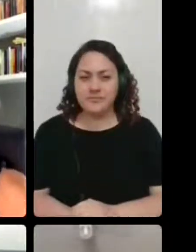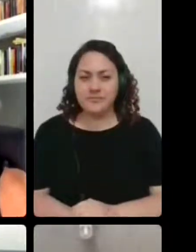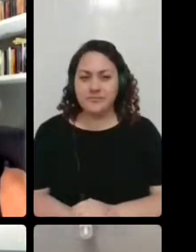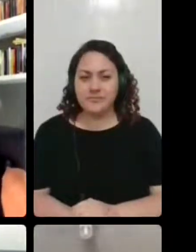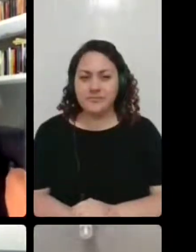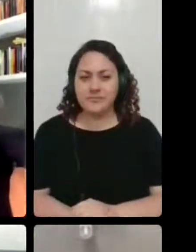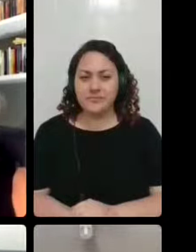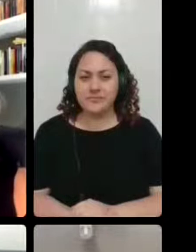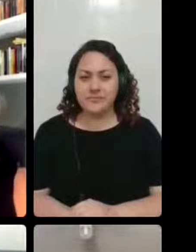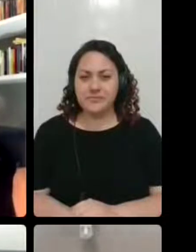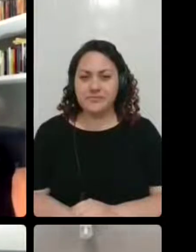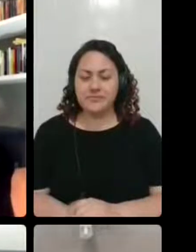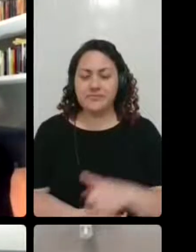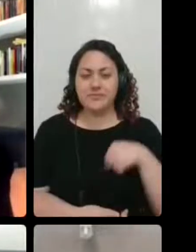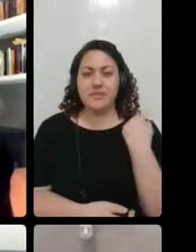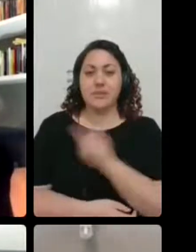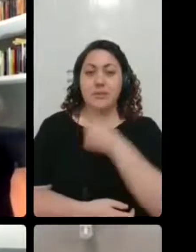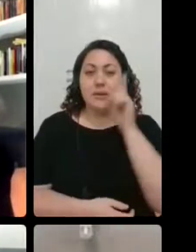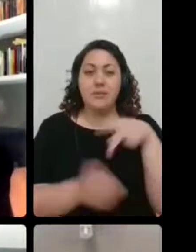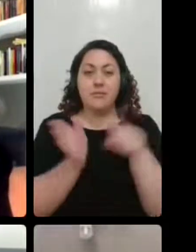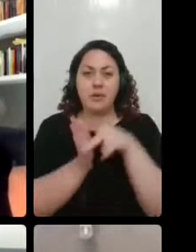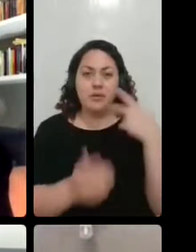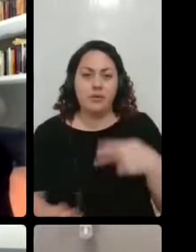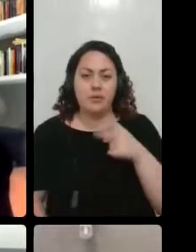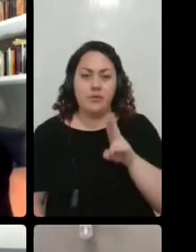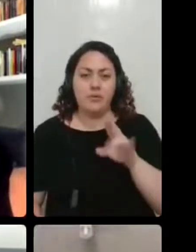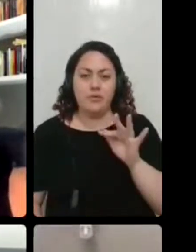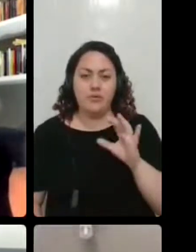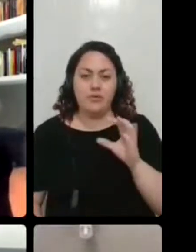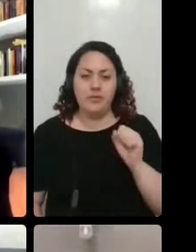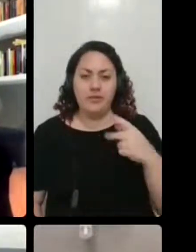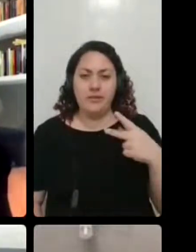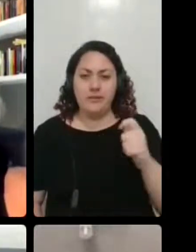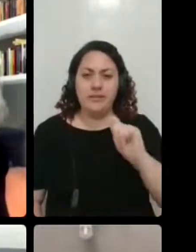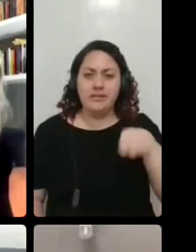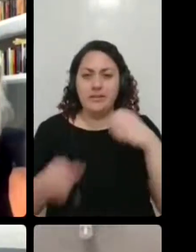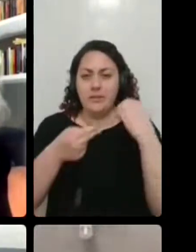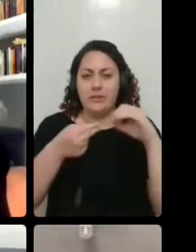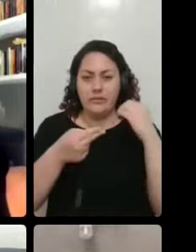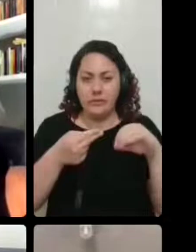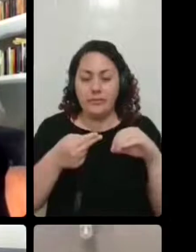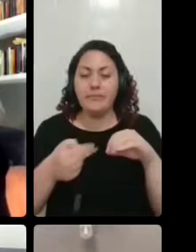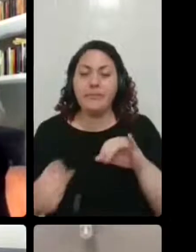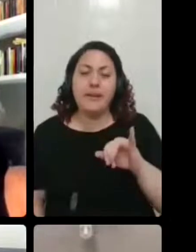pra hoje, né? E tanto a Isadora quanto a Simone vão contar um pouquinho da sua experiência